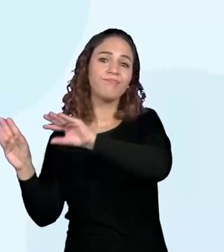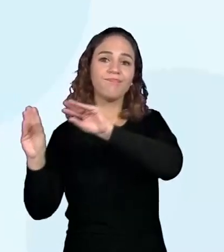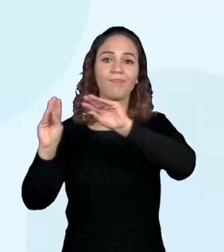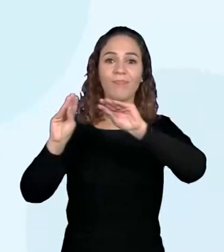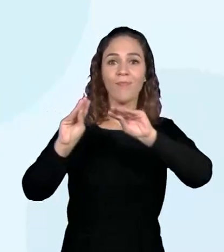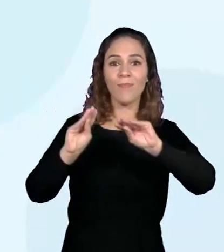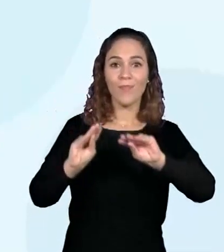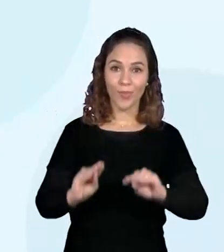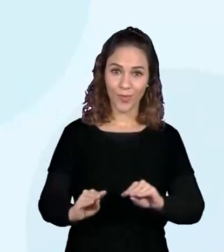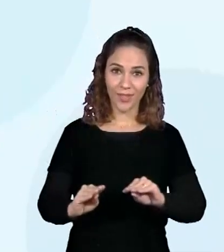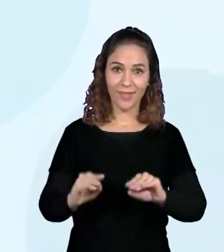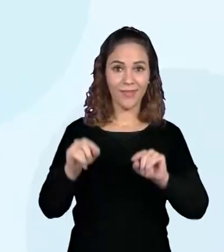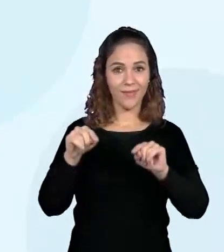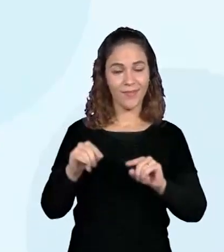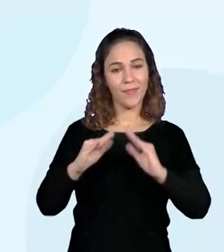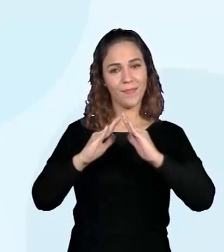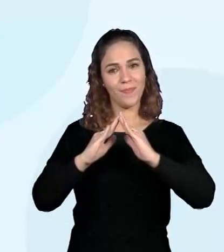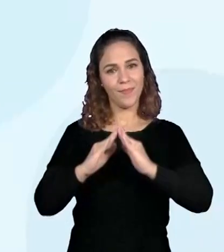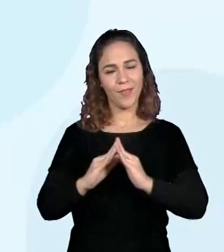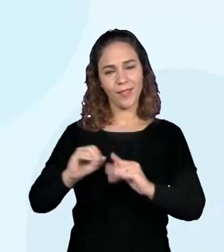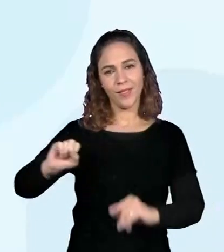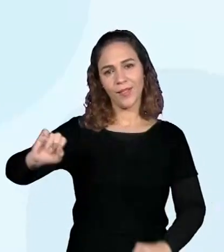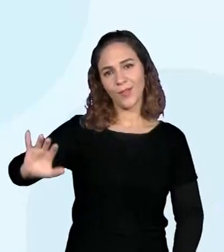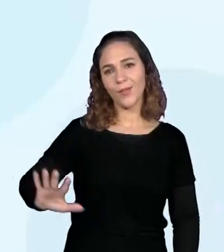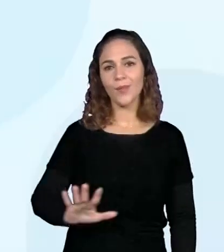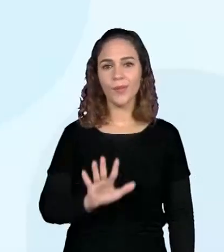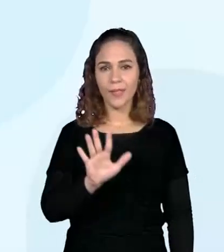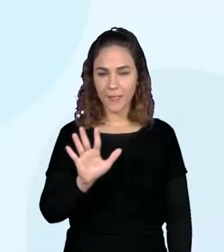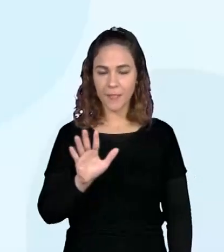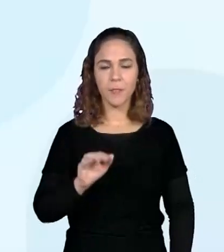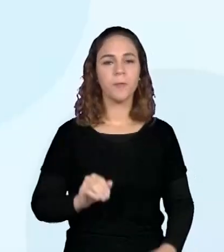Sudeste. Muito bem, pessoal.